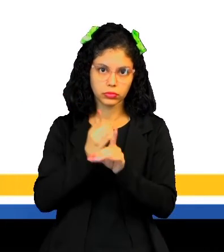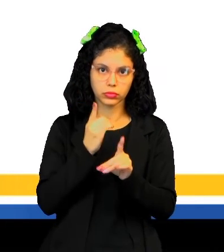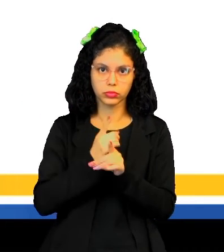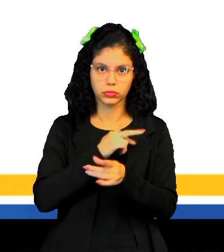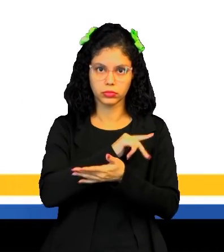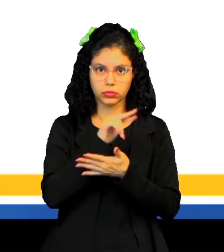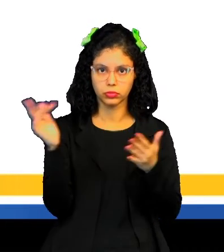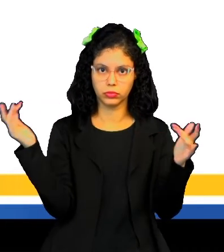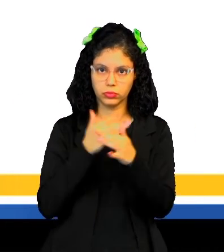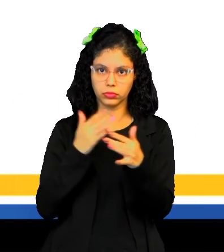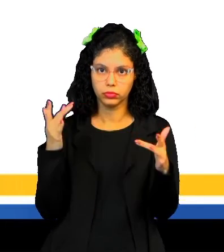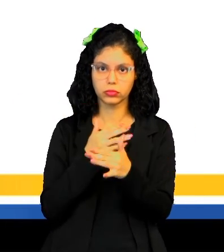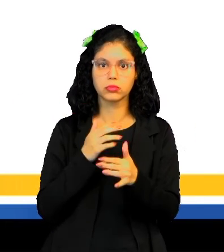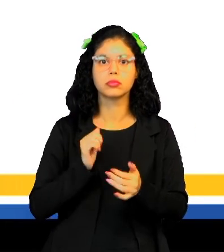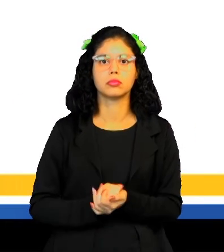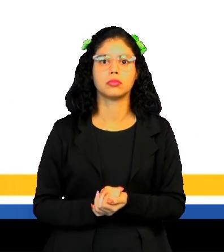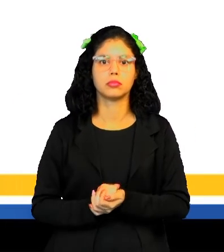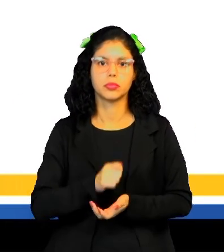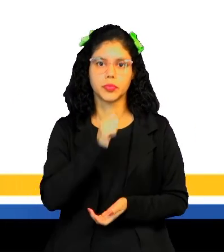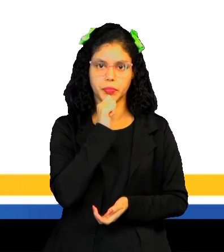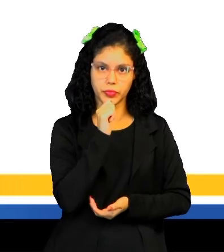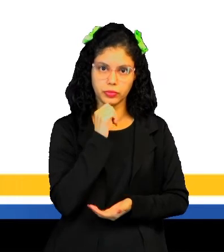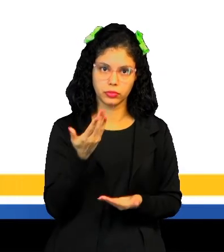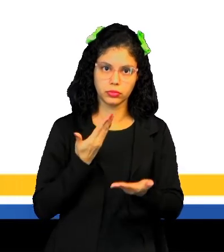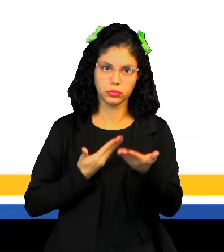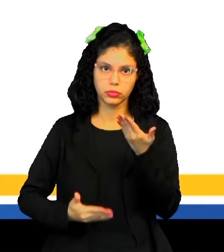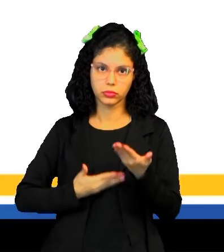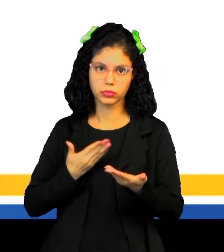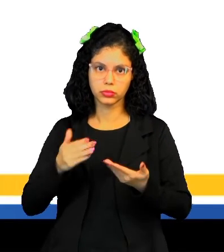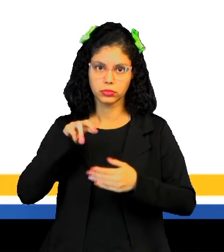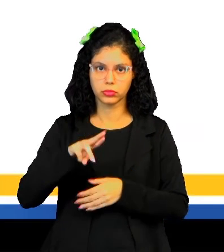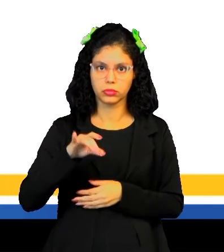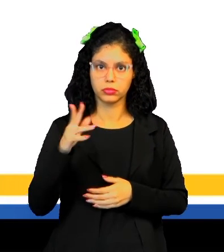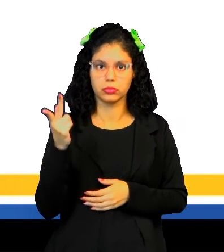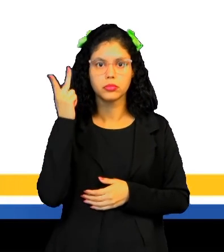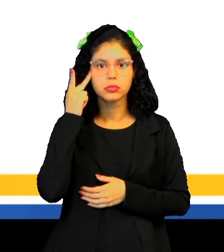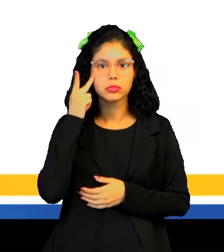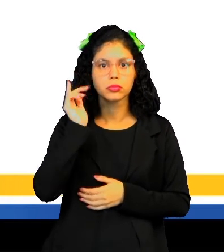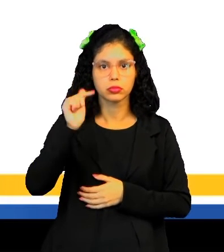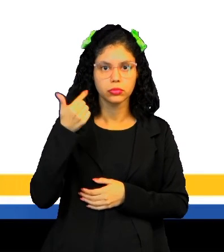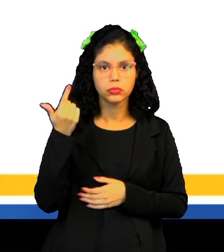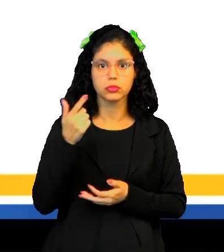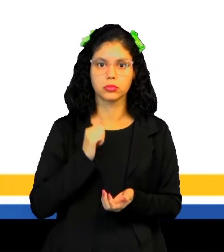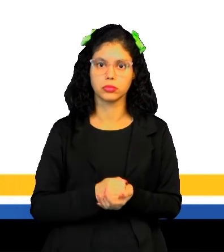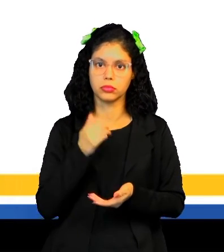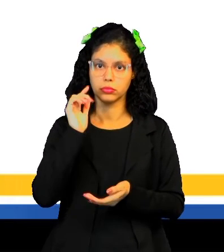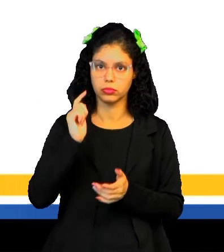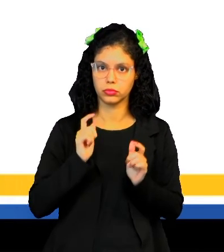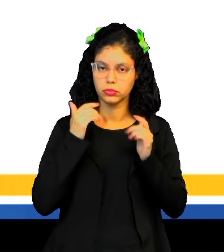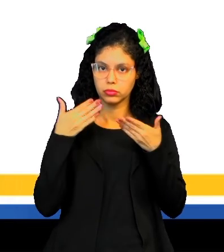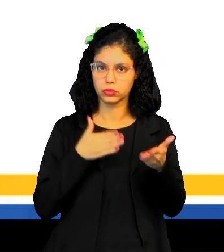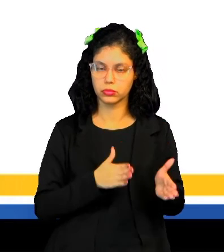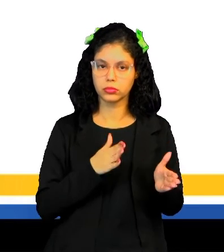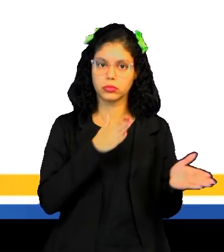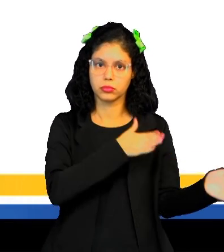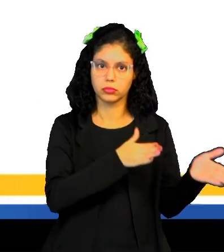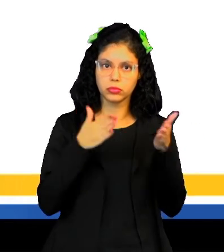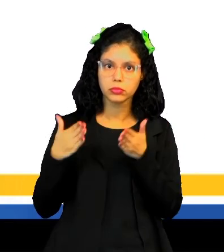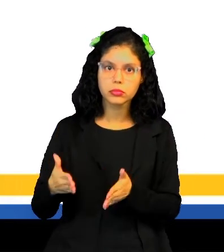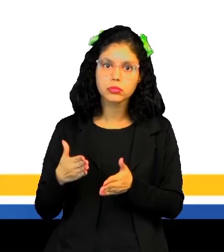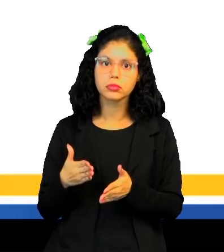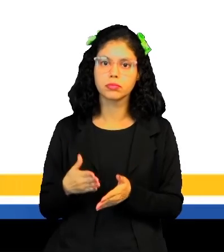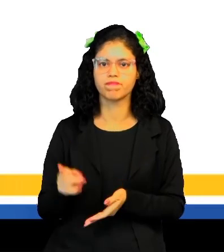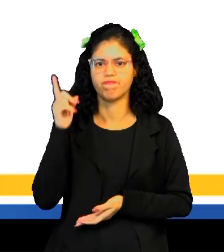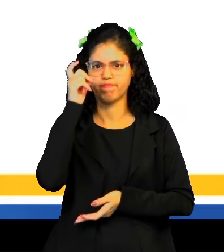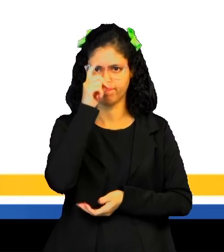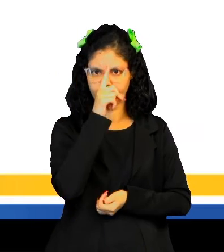encontrava-se centros de mineração. A relação entre mineradores paulistas e aqueles que lá chegavam passou a ficar